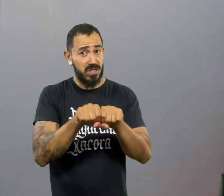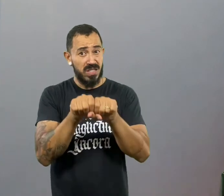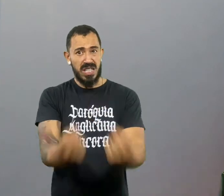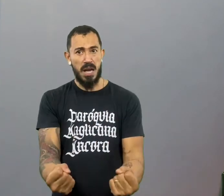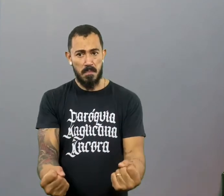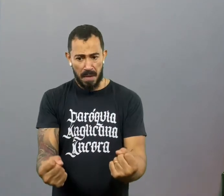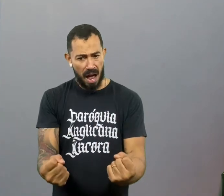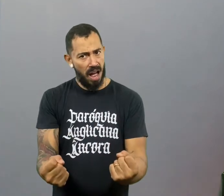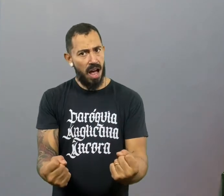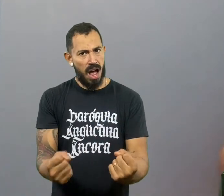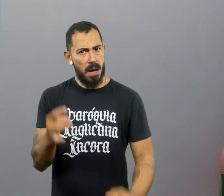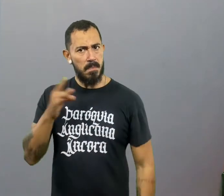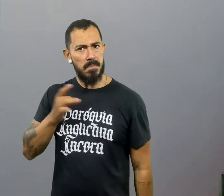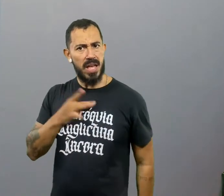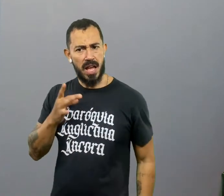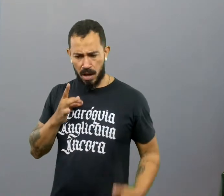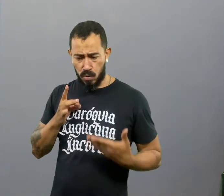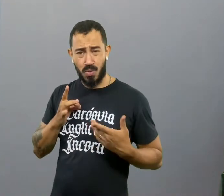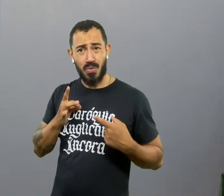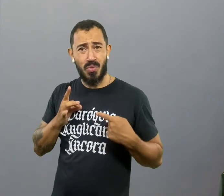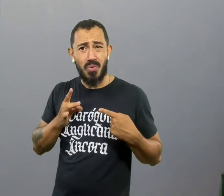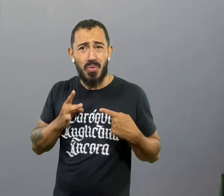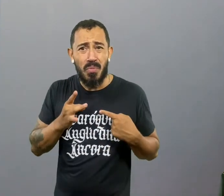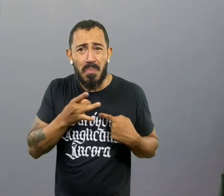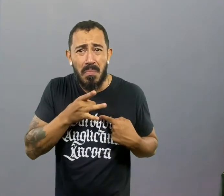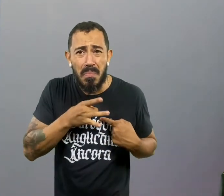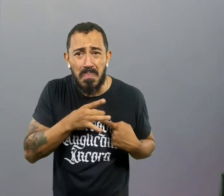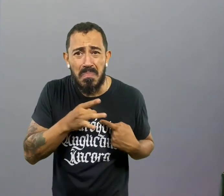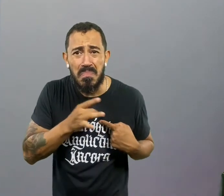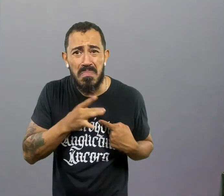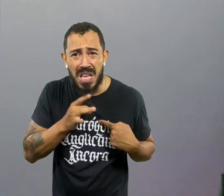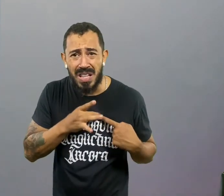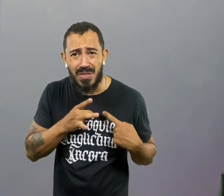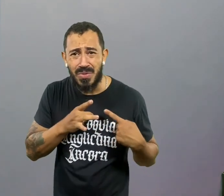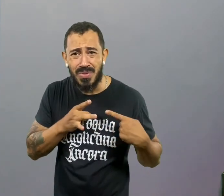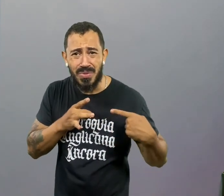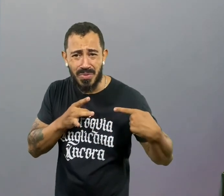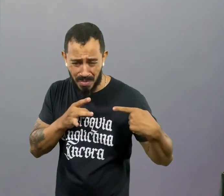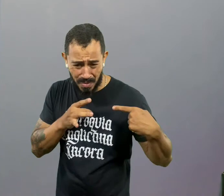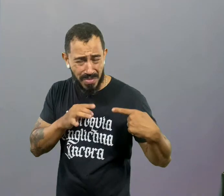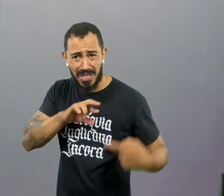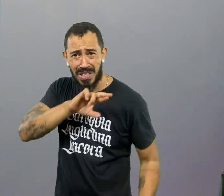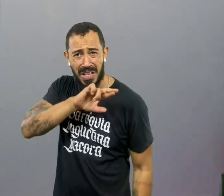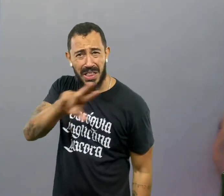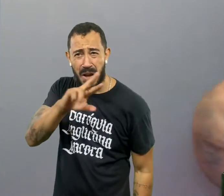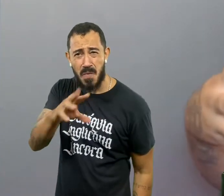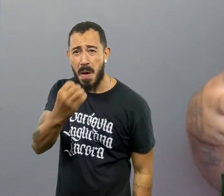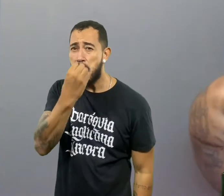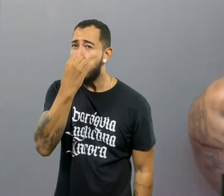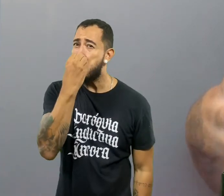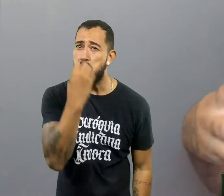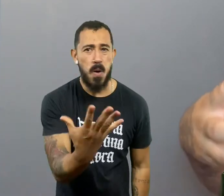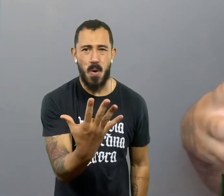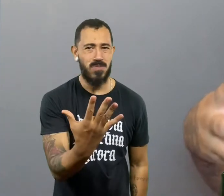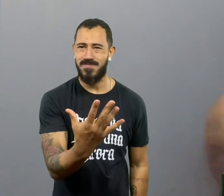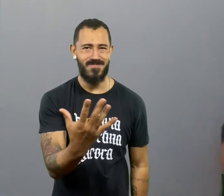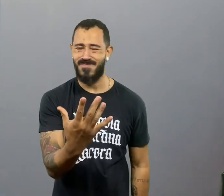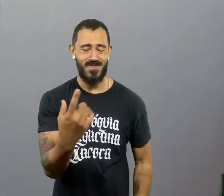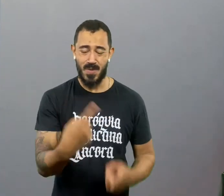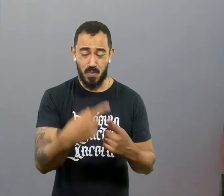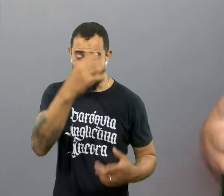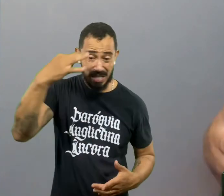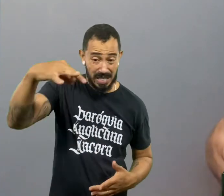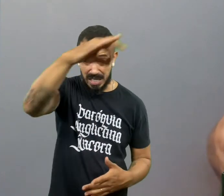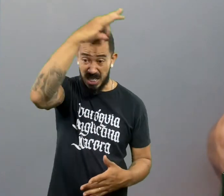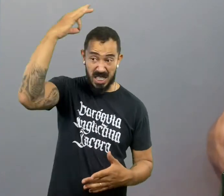preciso vencer esse medo, porque o medo não é um bom caminho para esse exercício das virtudes